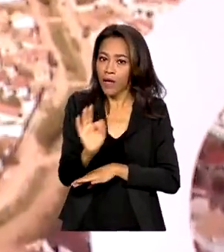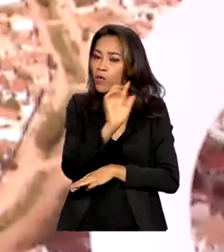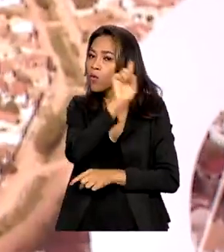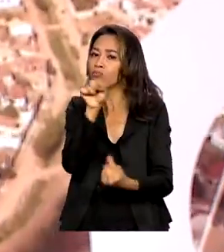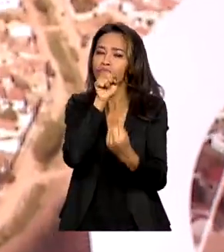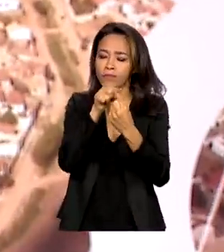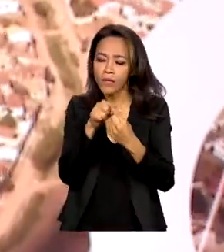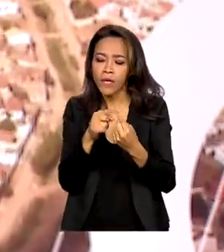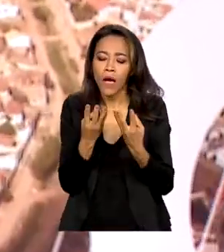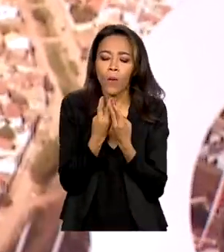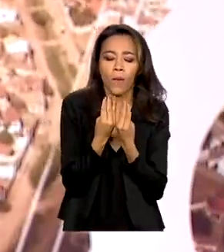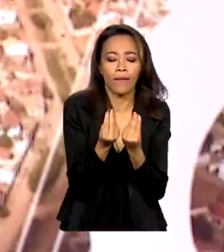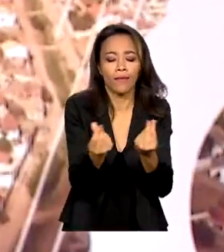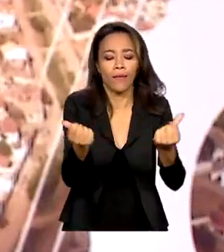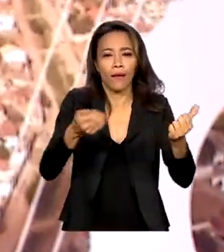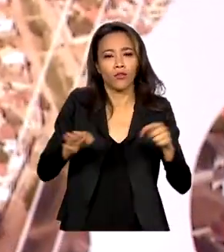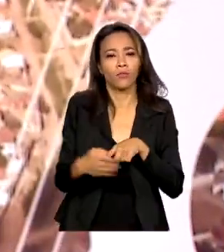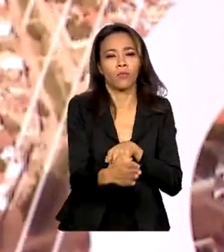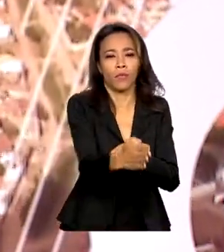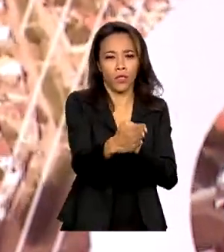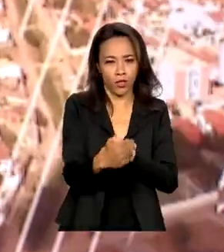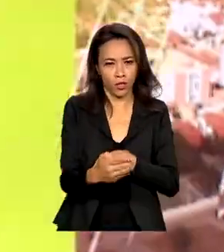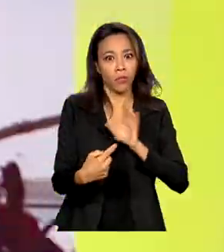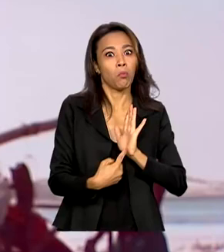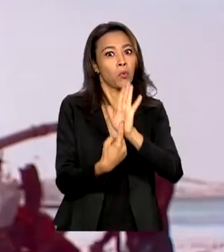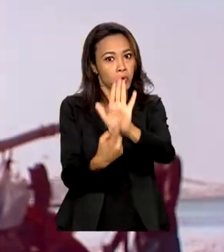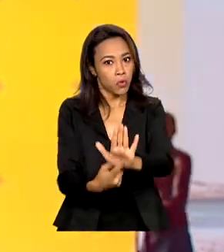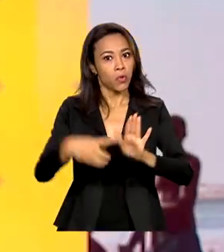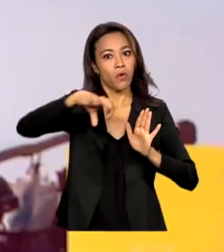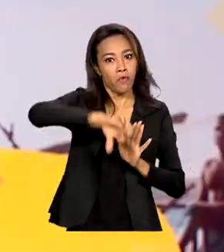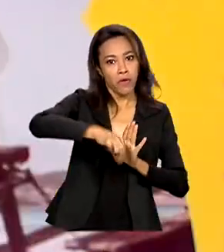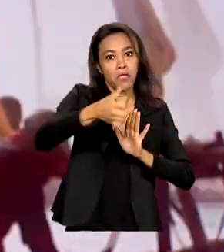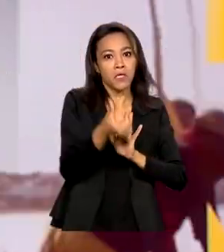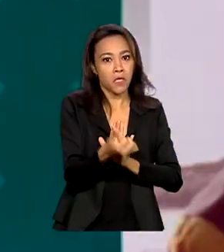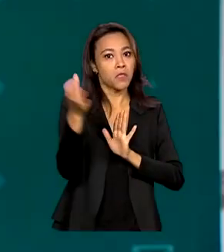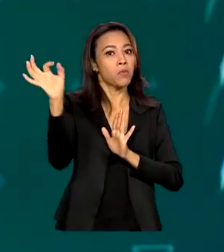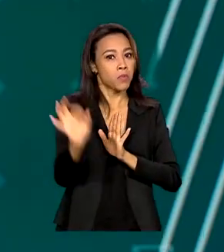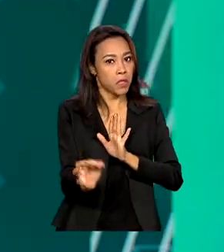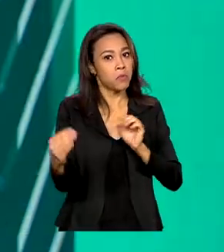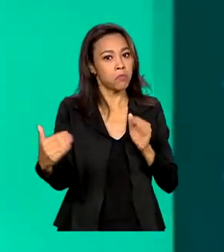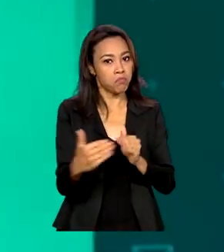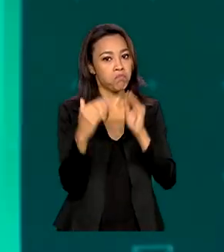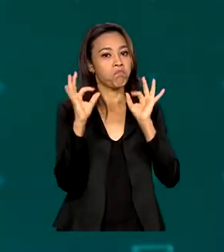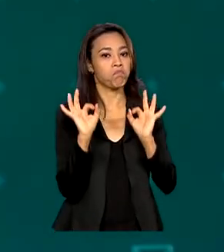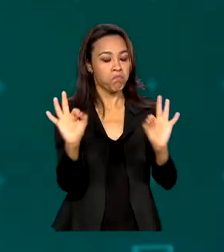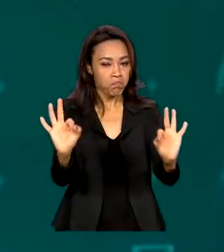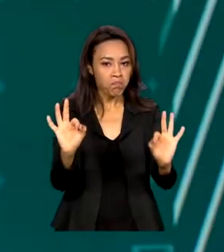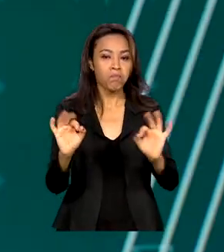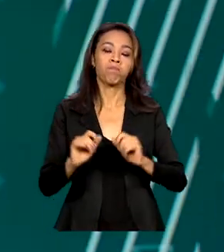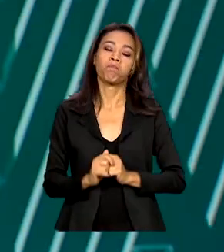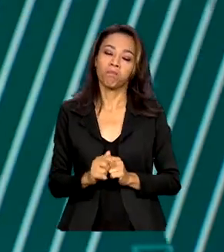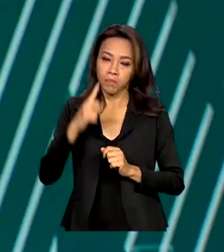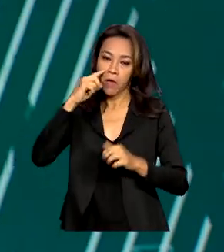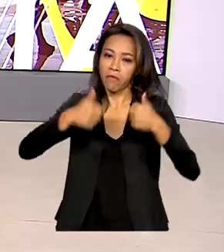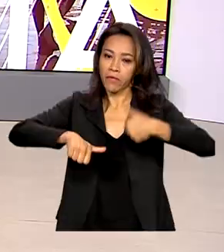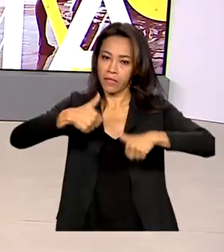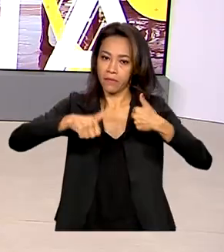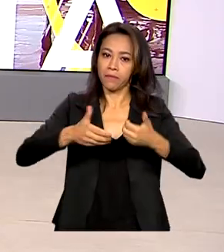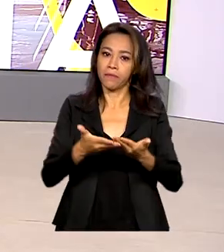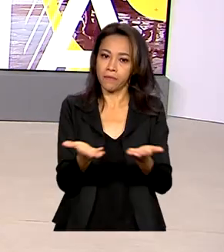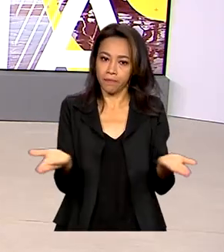do pescado. O resultado apontou um índice de 96% de conformidade dos produtos analisados.